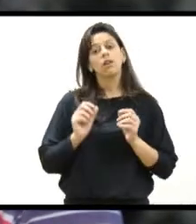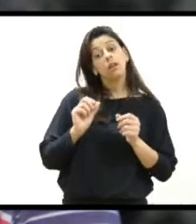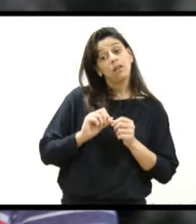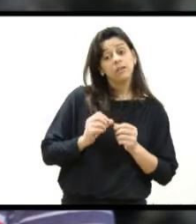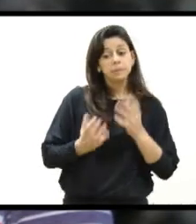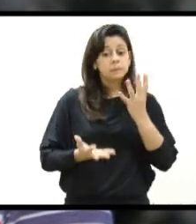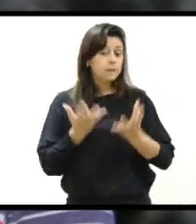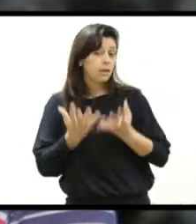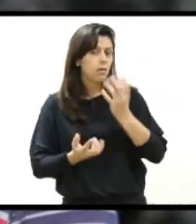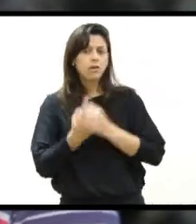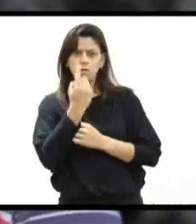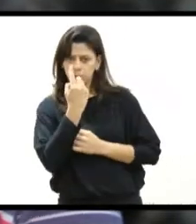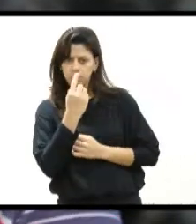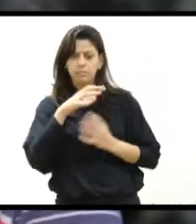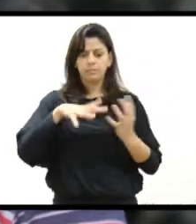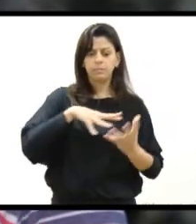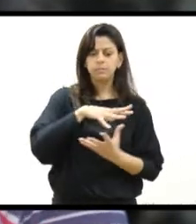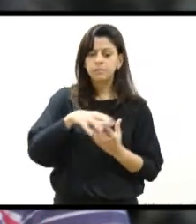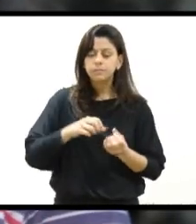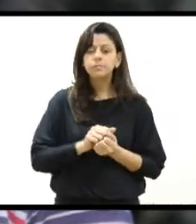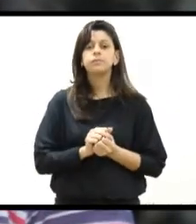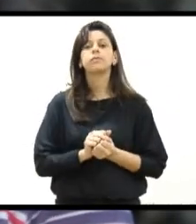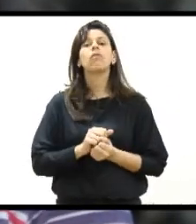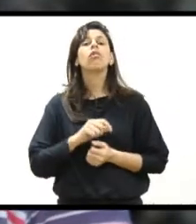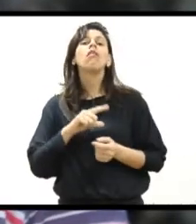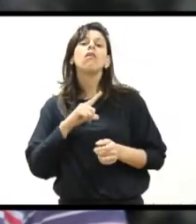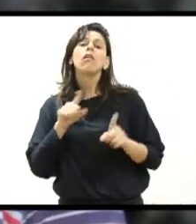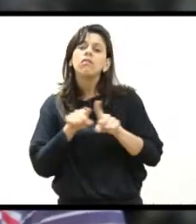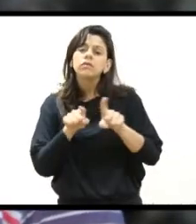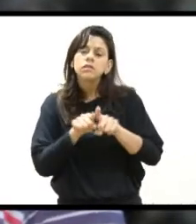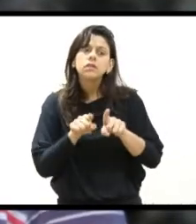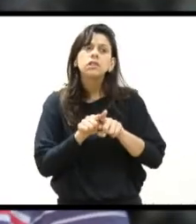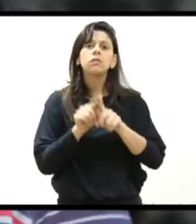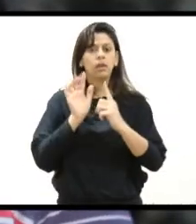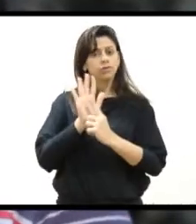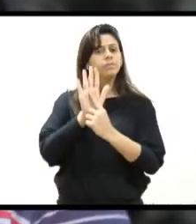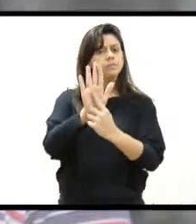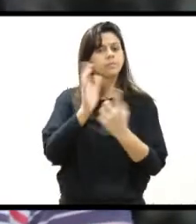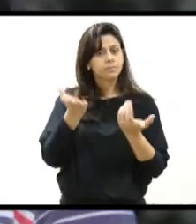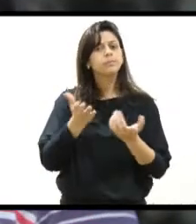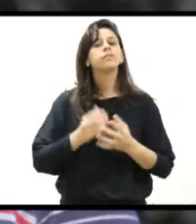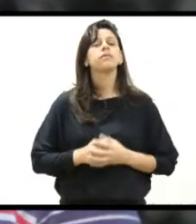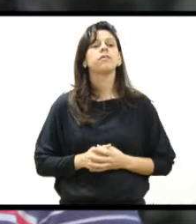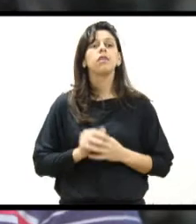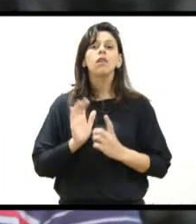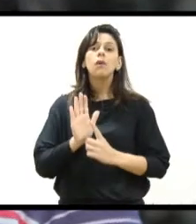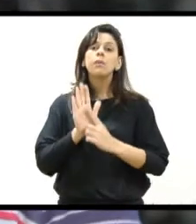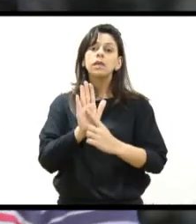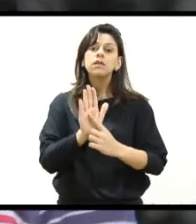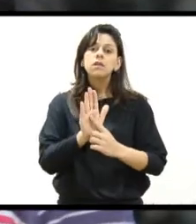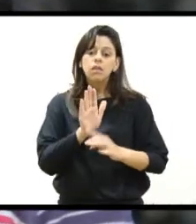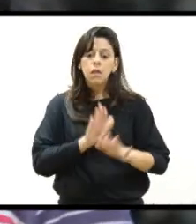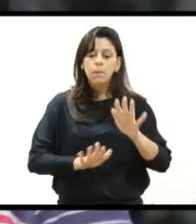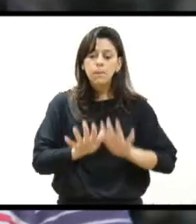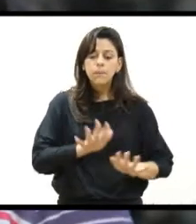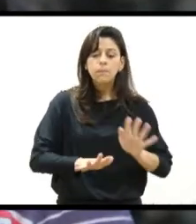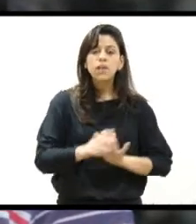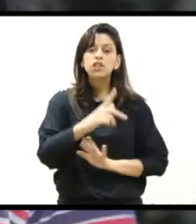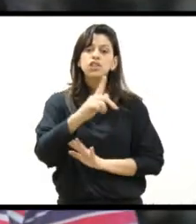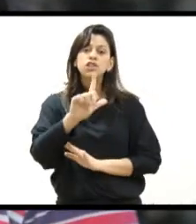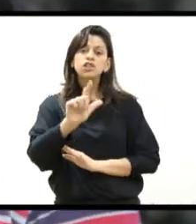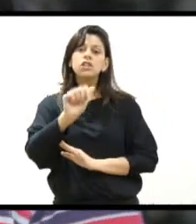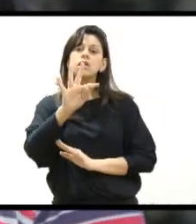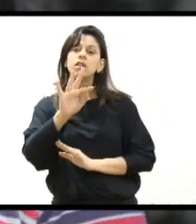Malabarismo com uma bola e eu também já apresentei. Eu apresentei pé de lata,